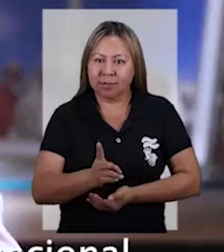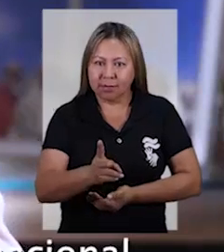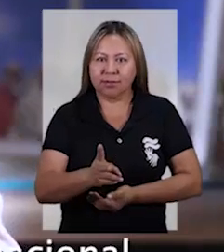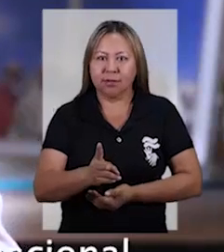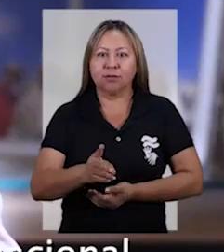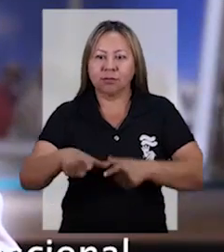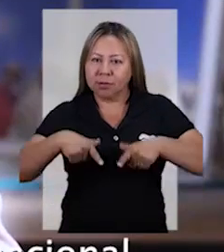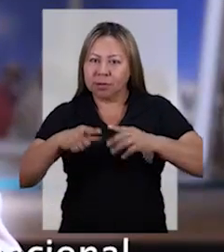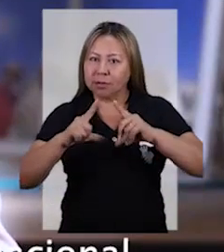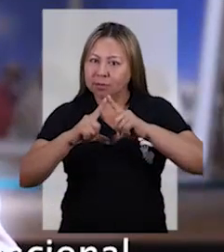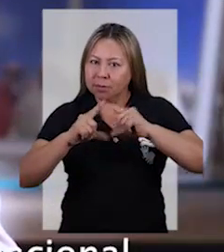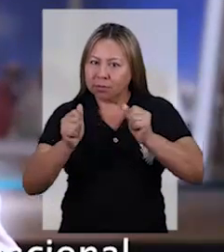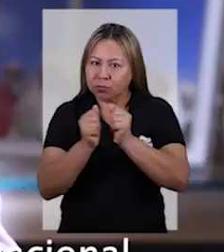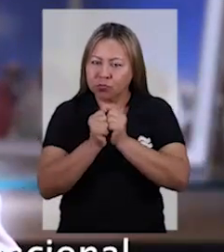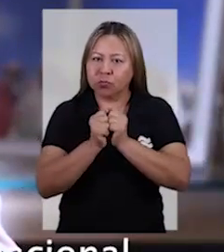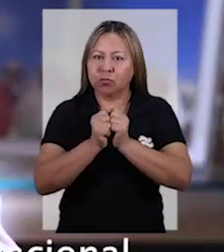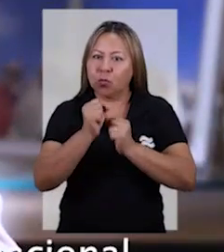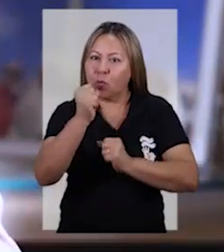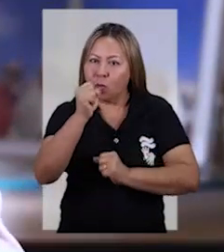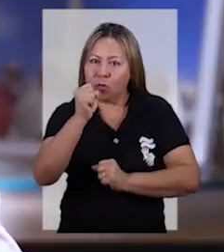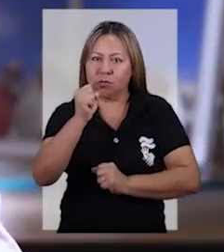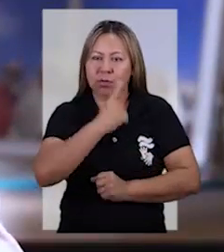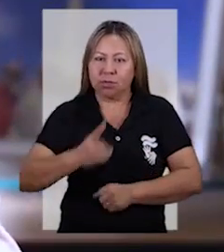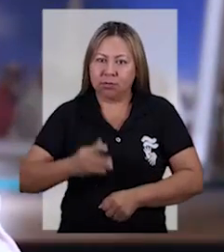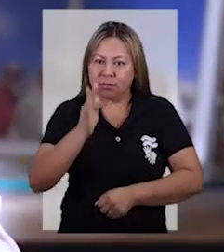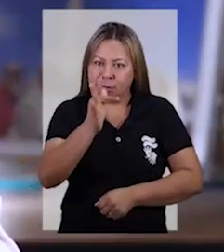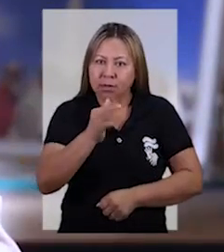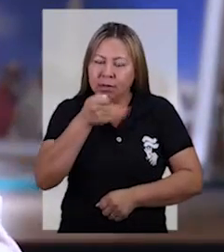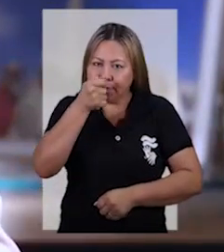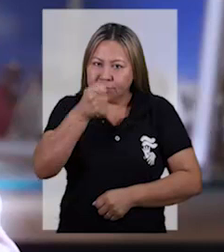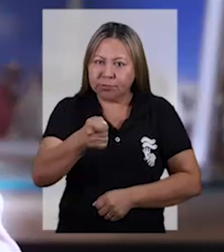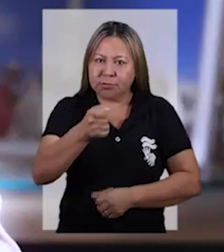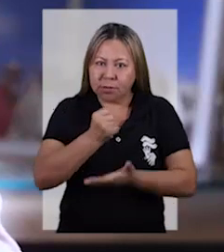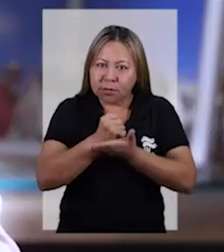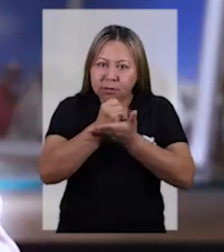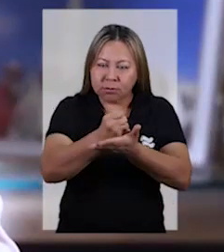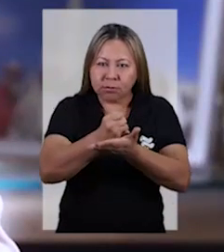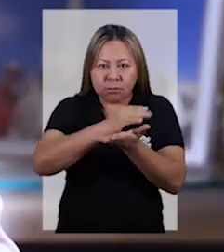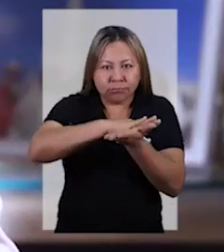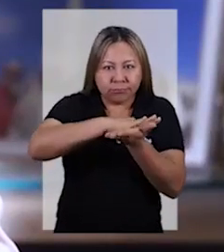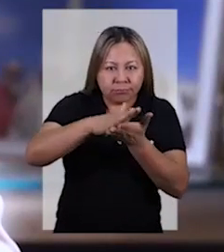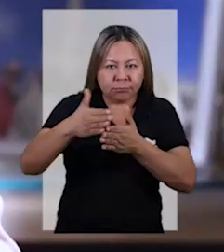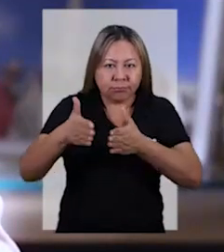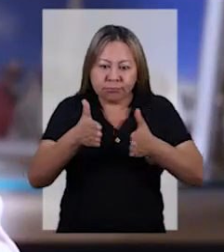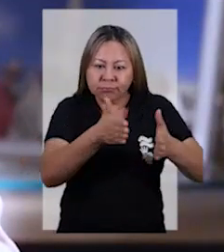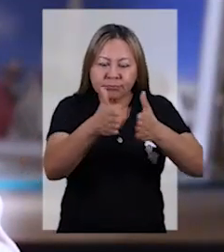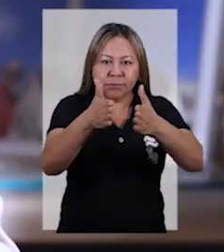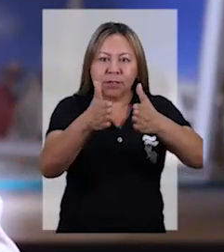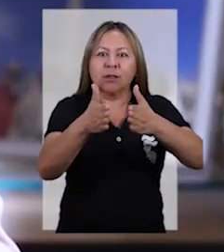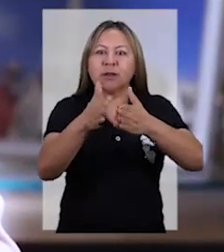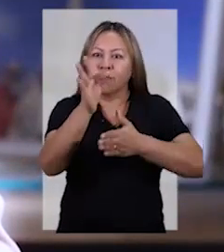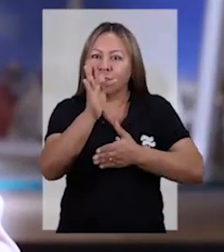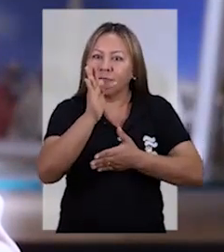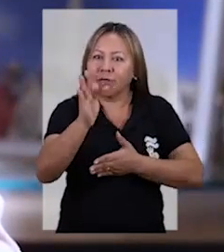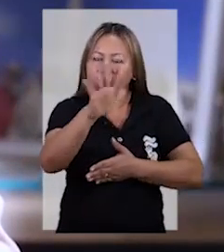Segurança pública é um grande problema nacional e em Roraima não é diferente. Preocupado com isso, no Congresso Nacional,